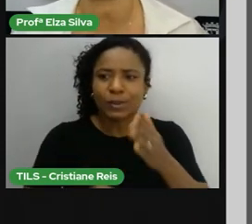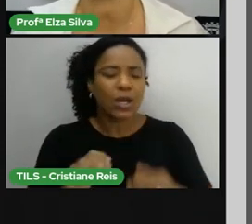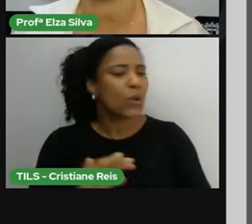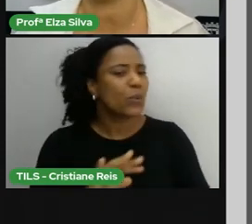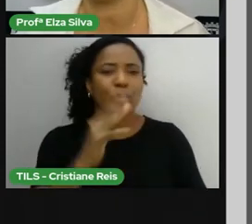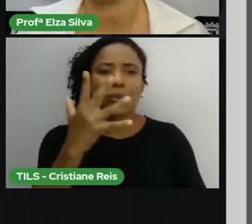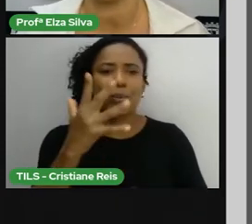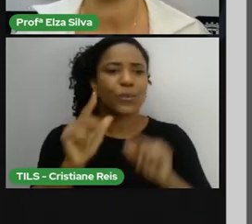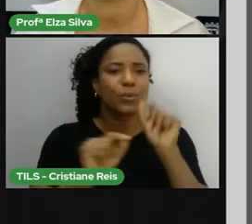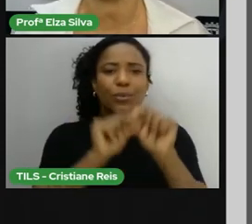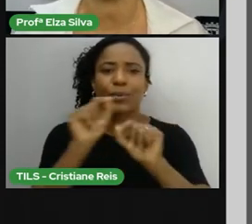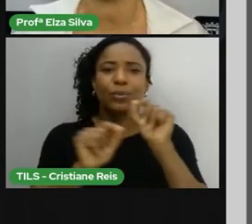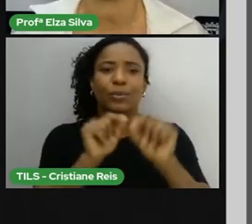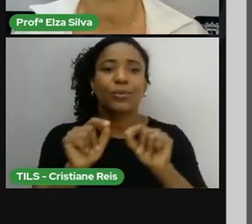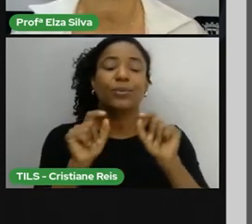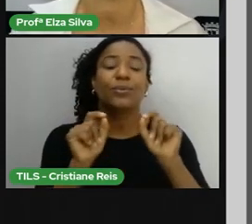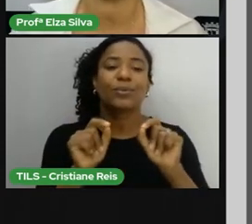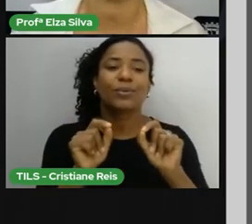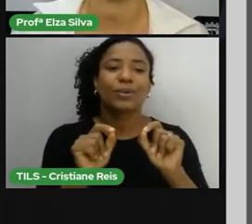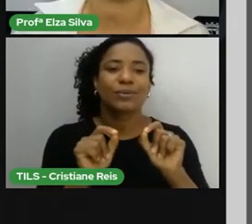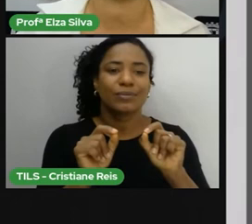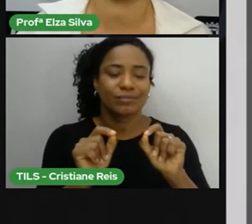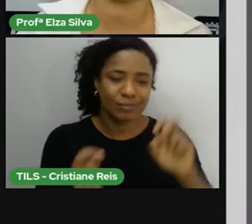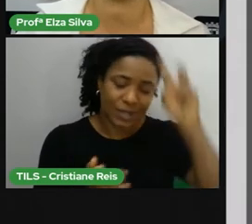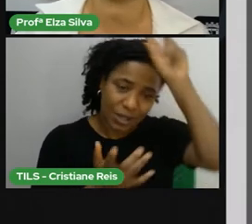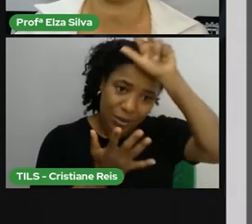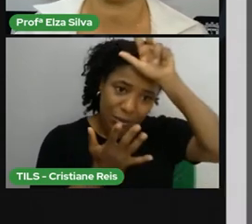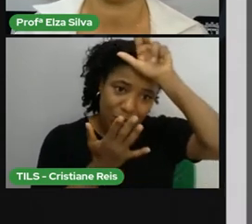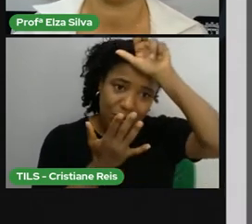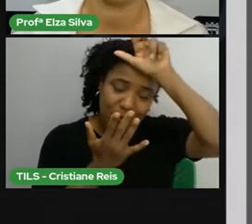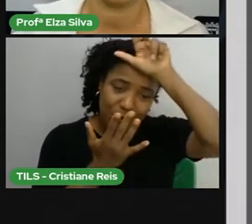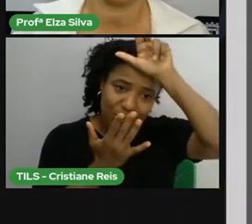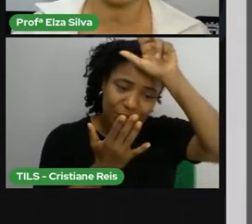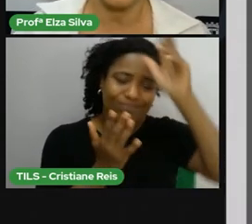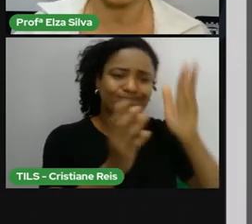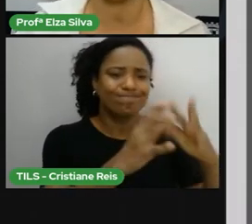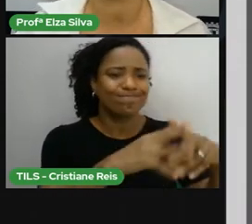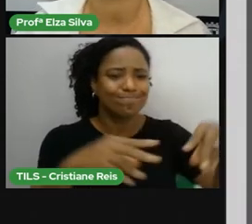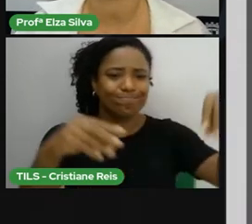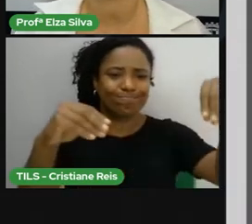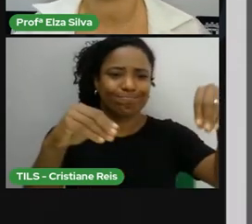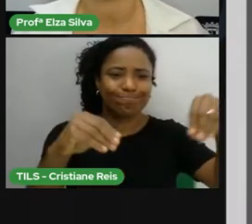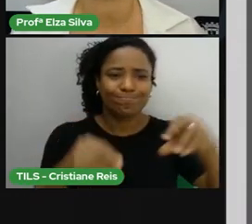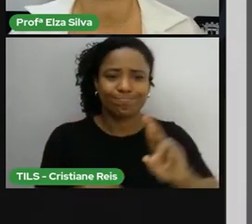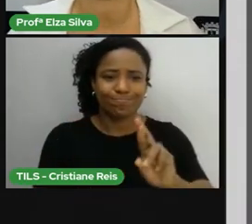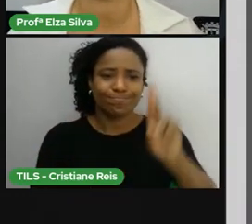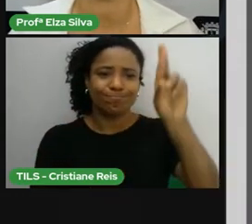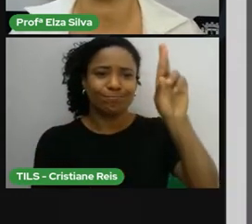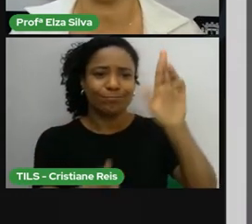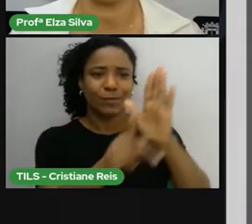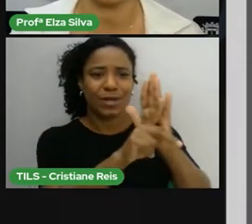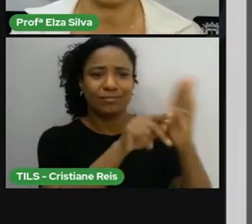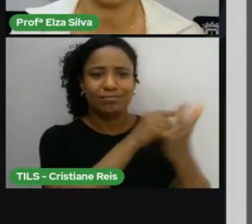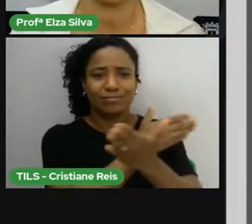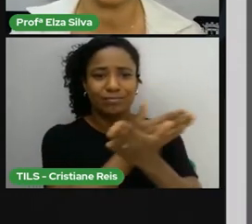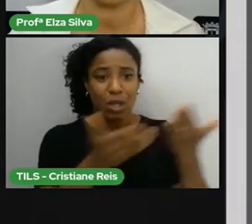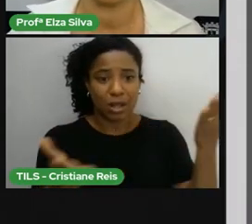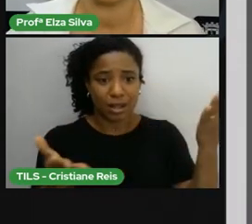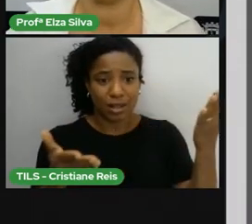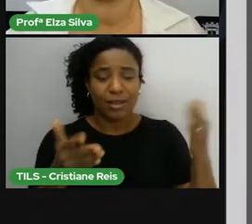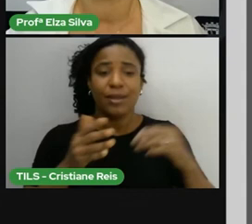tempo, as tribos perderam a propriedade da terra. Mas, o governo dos Estados Unidos